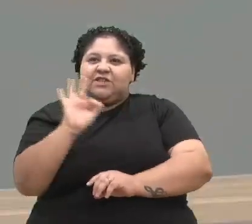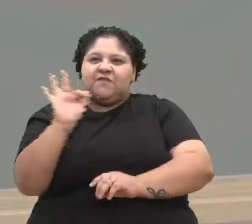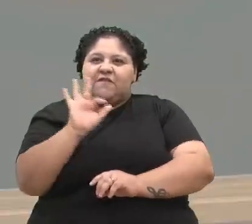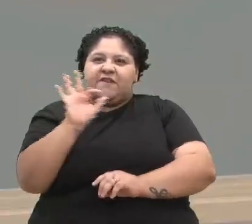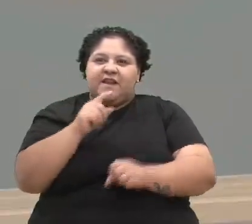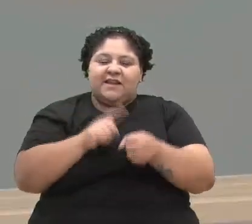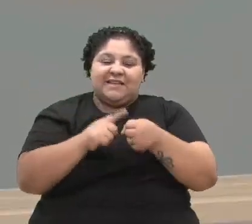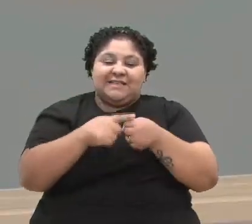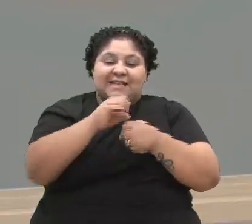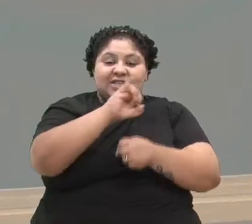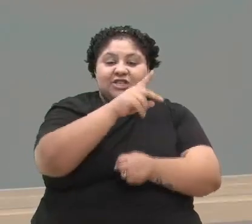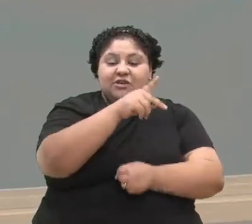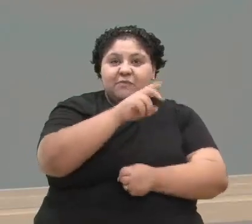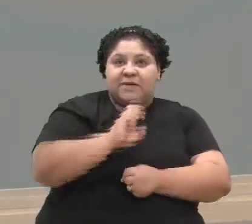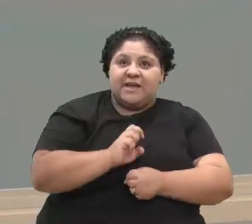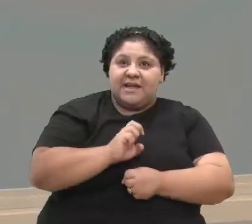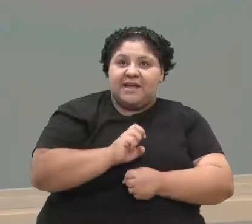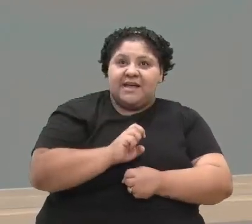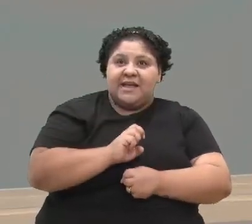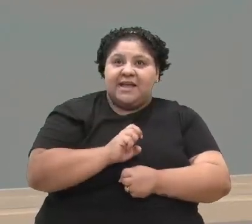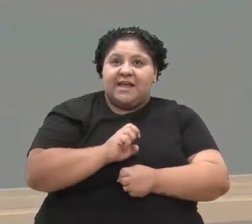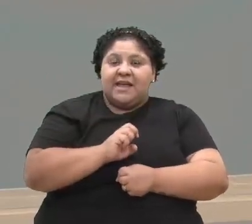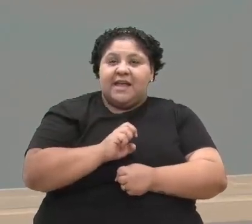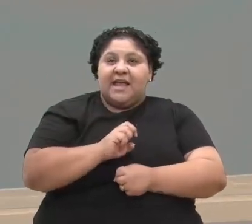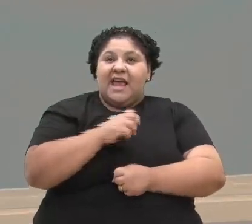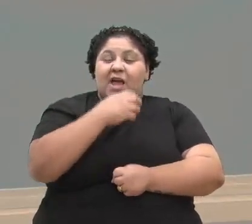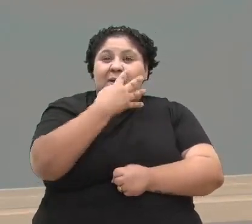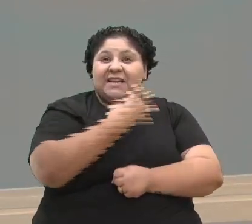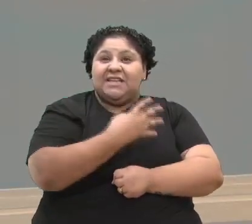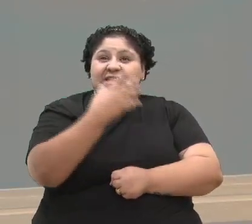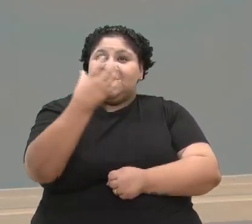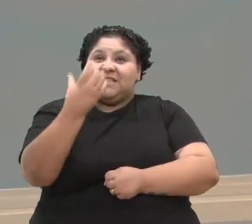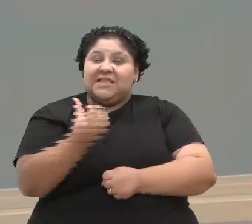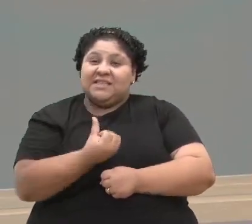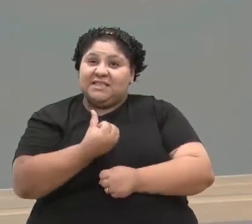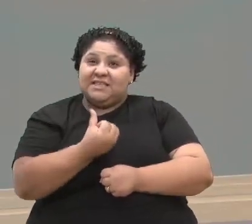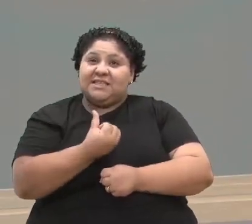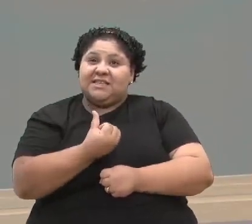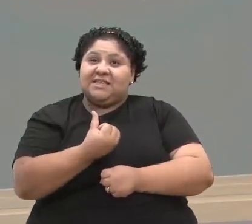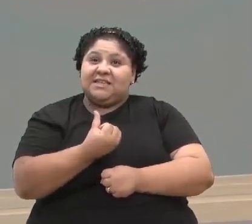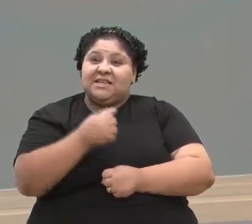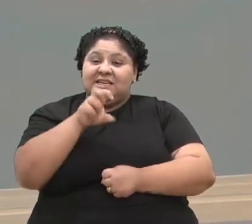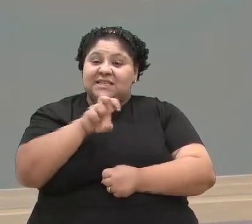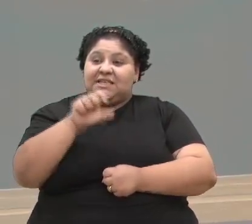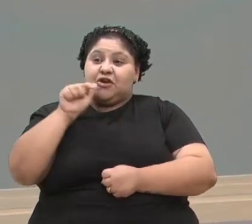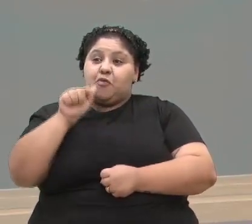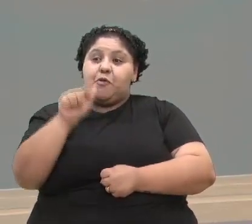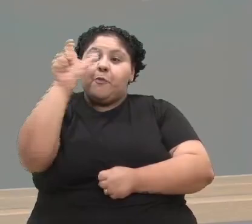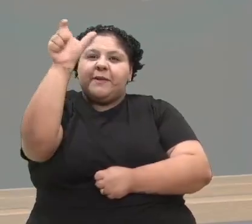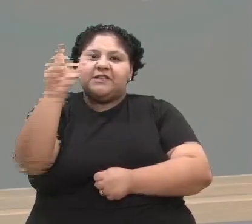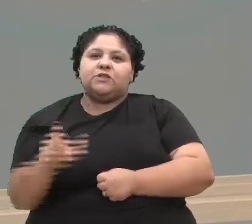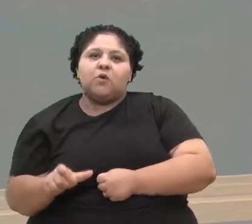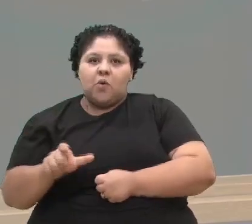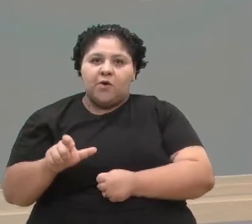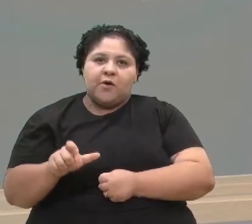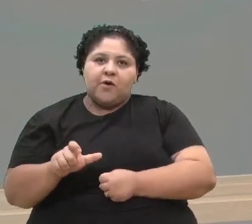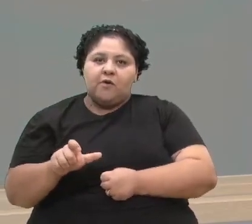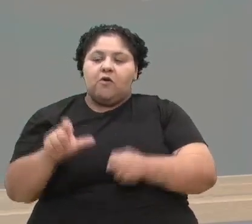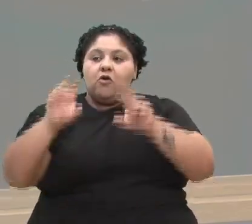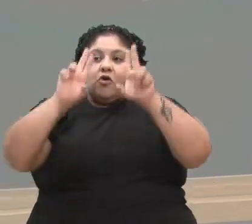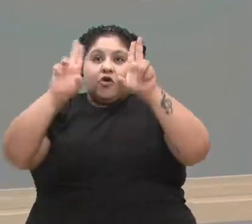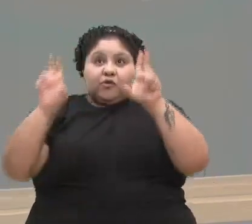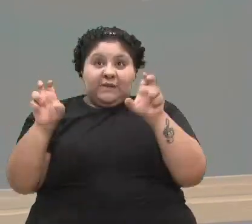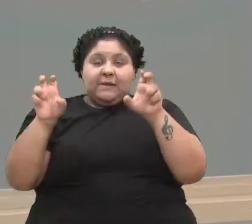A Romaria da Terra é a 46ª. Reuniu cerca de 5 mil pessoas e o tema dessa